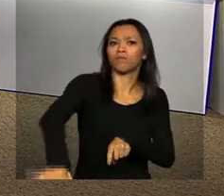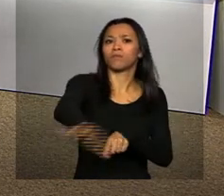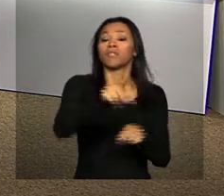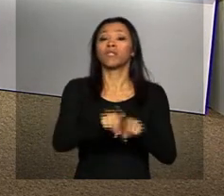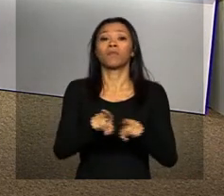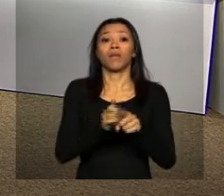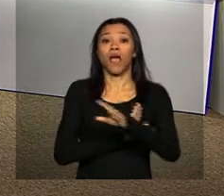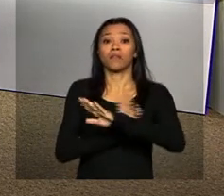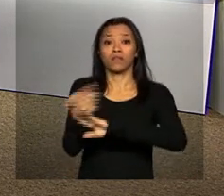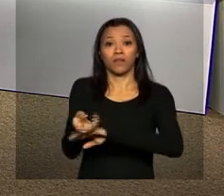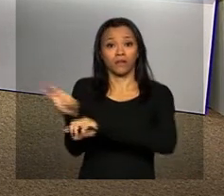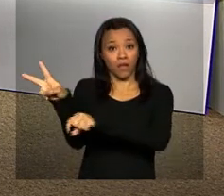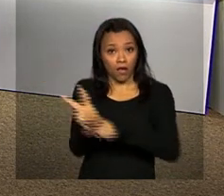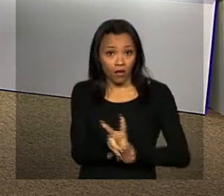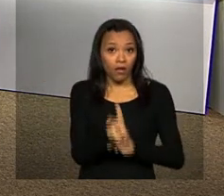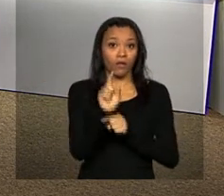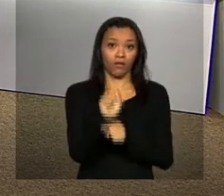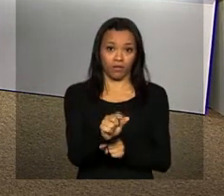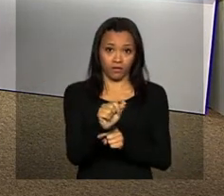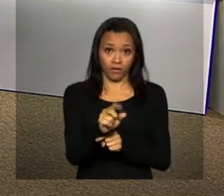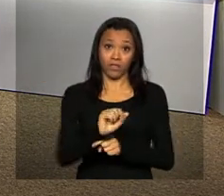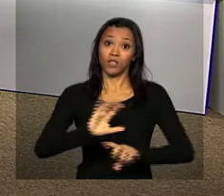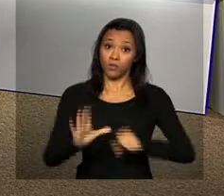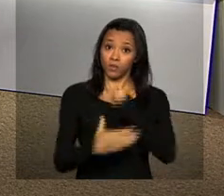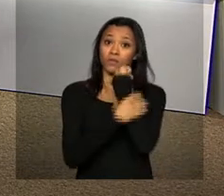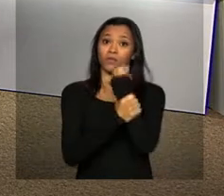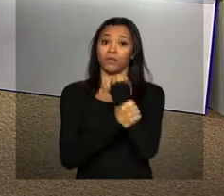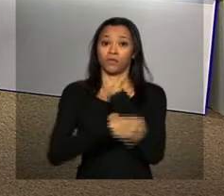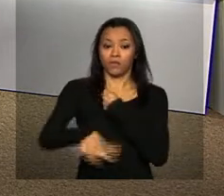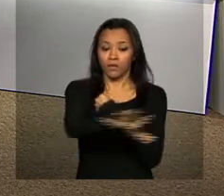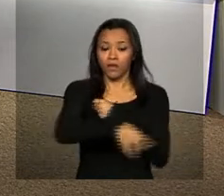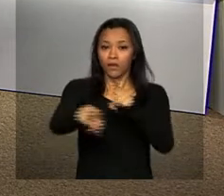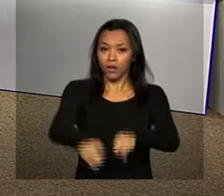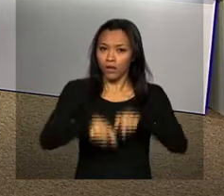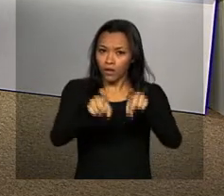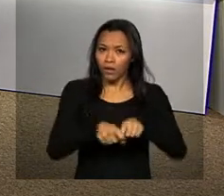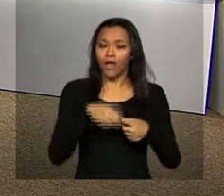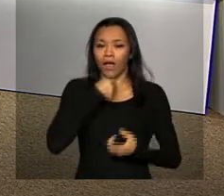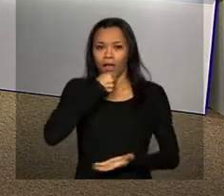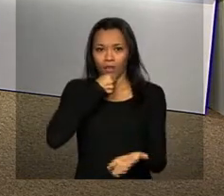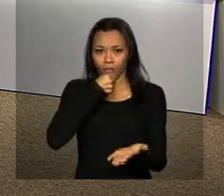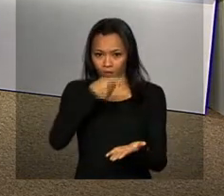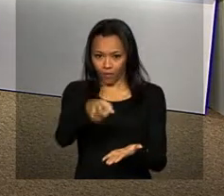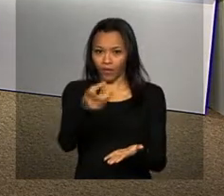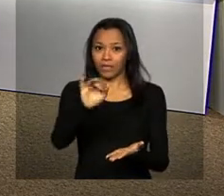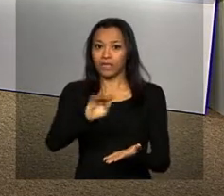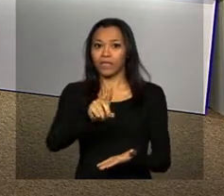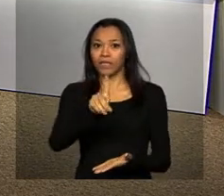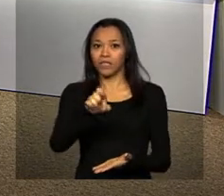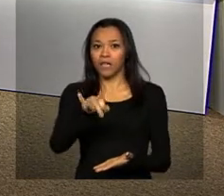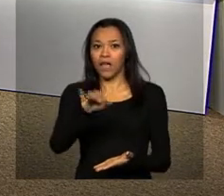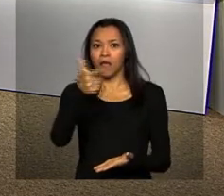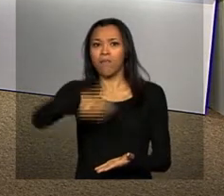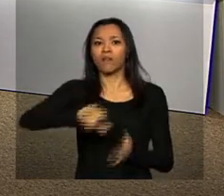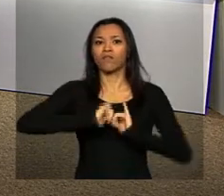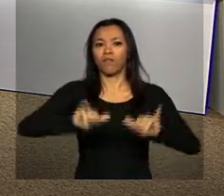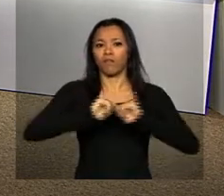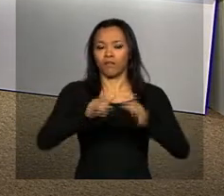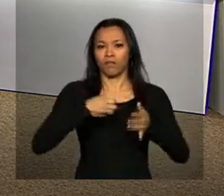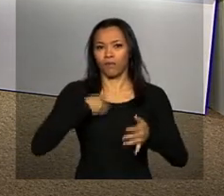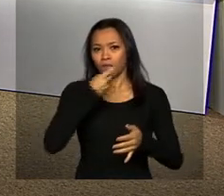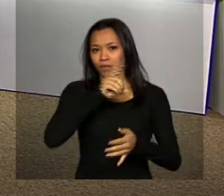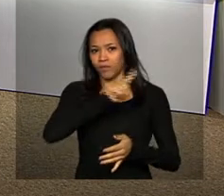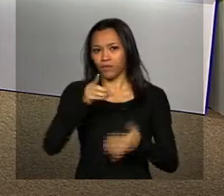crédito e ao seguro agrícola. A repórter Daniela Almeida está no Palácio do Planalto e tem mais informações. Bom dia, Daniela.